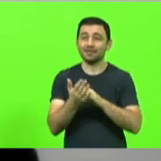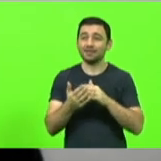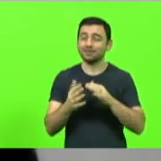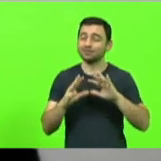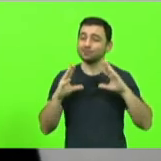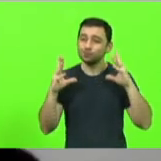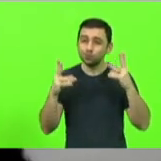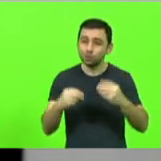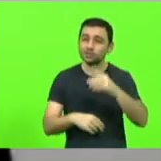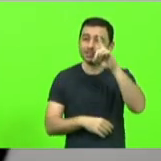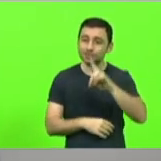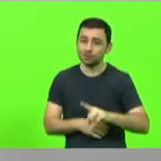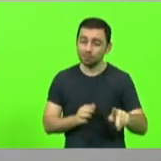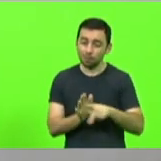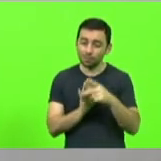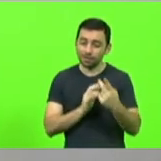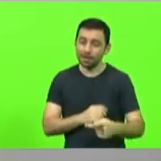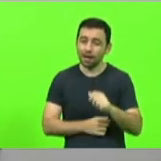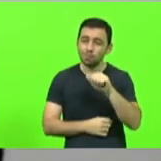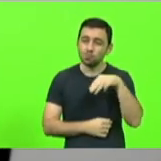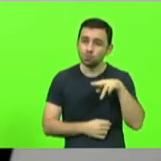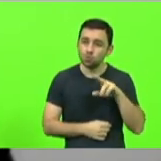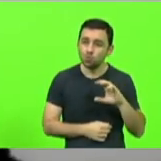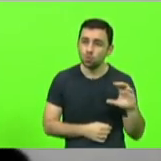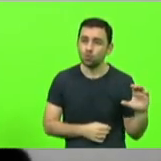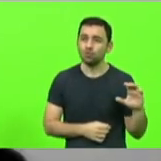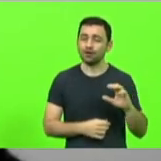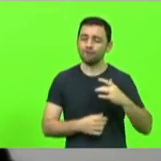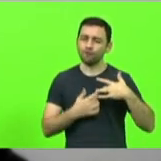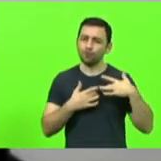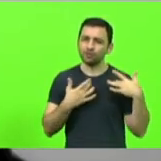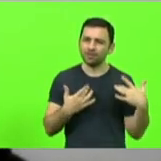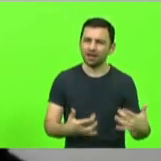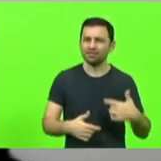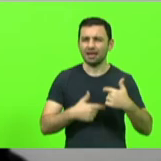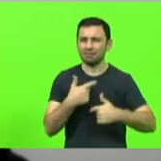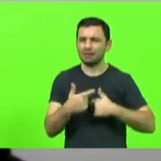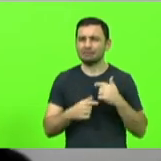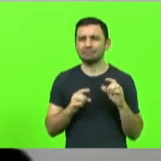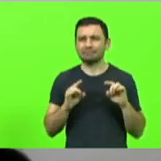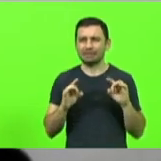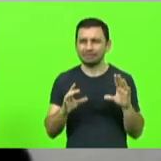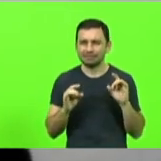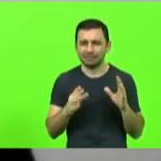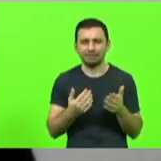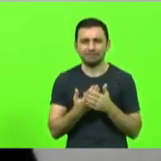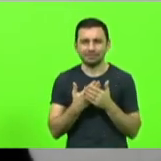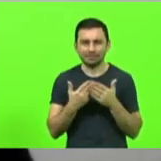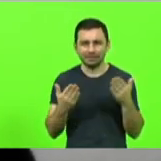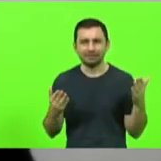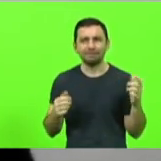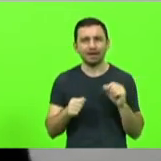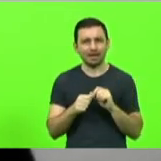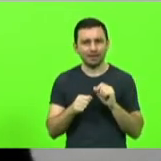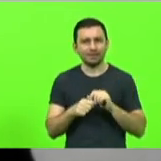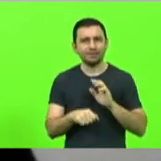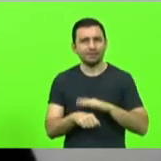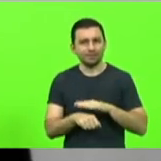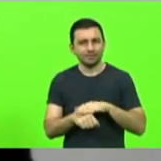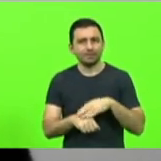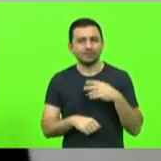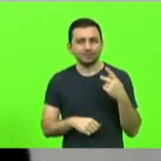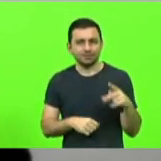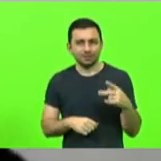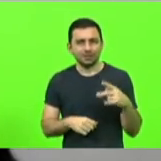a diretoria da MUC as voluntárias e esse trabalho extraordinário que vocês fazem para Santa Catarina